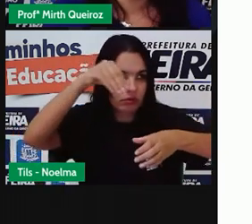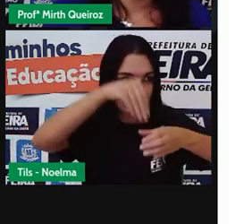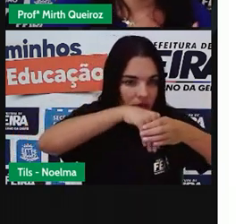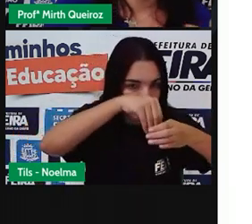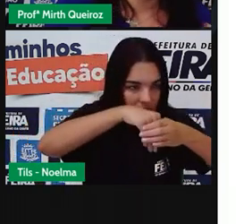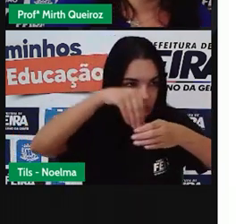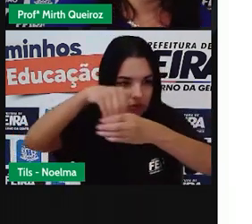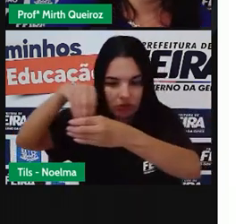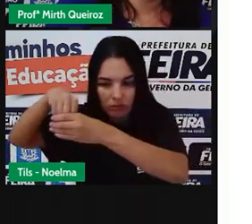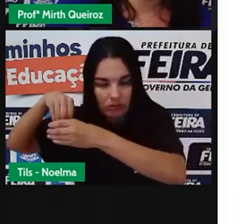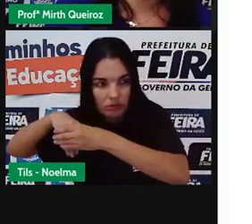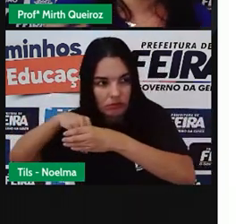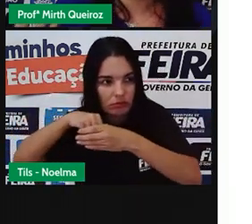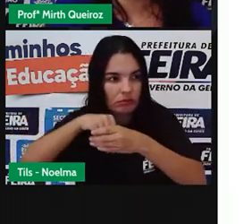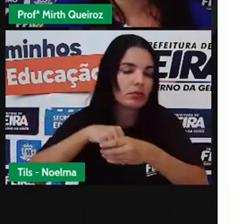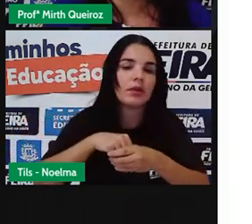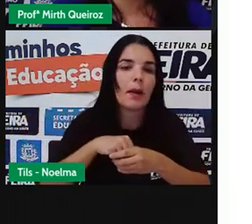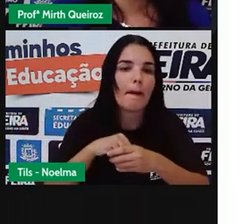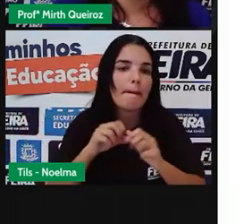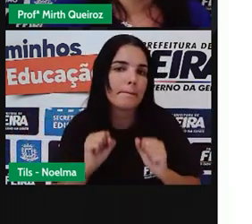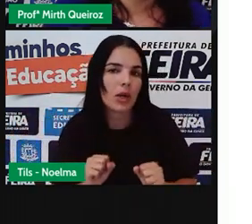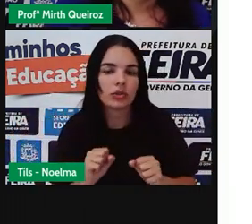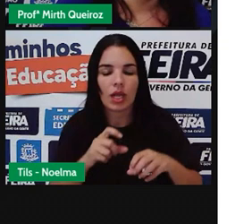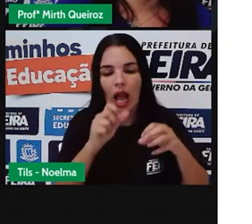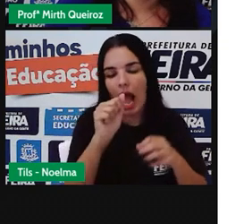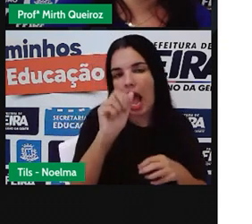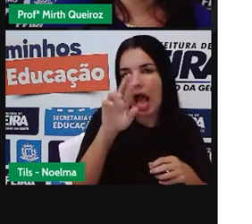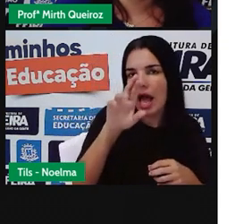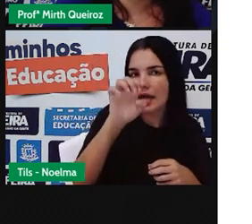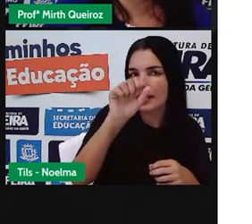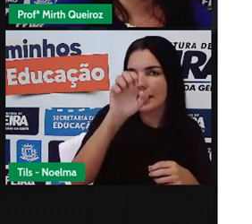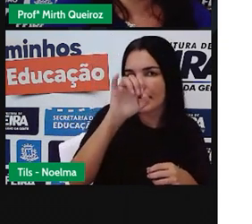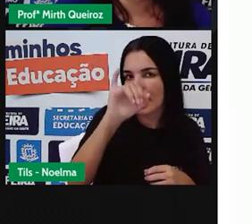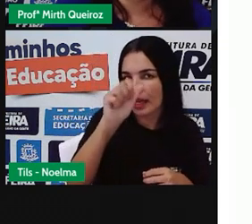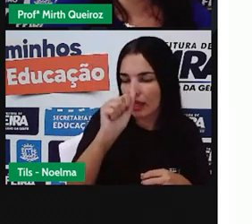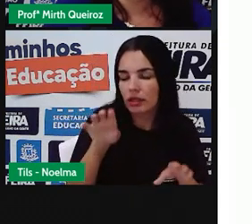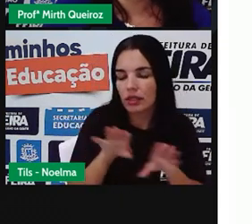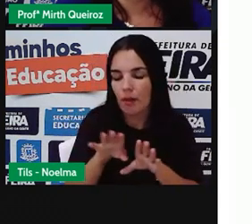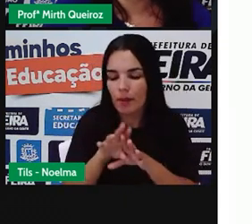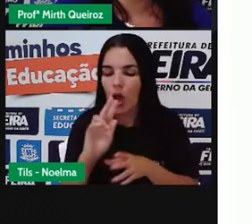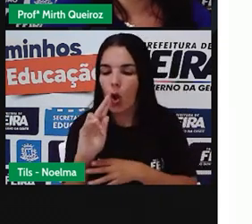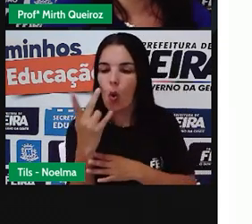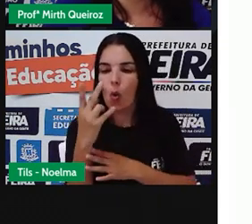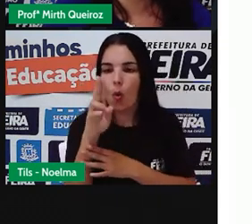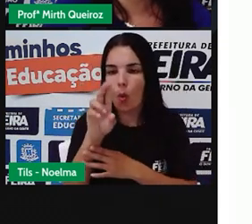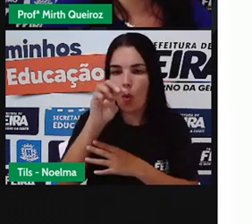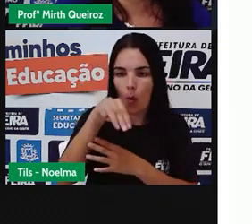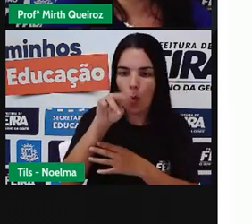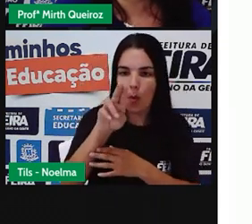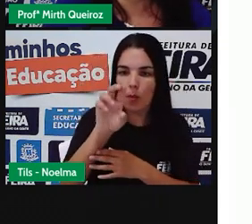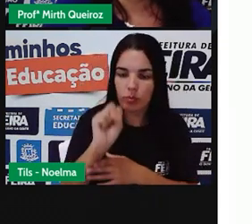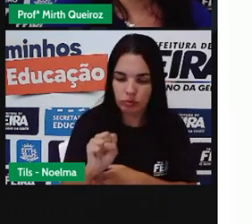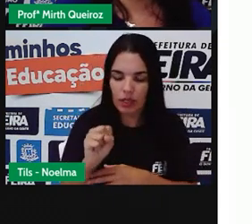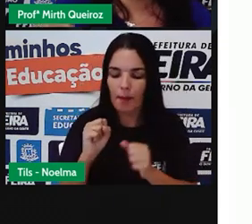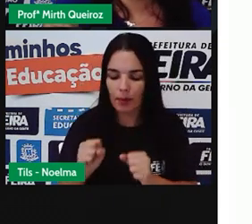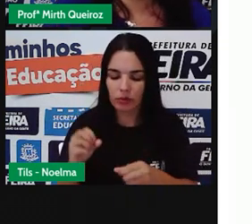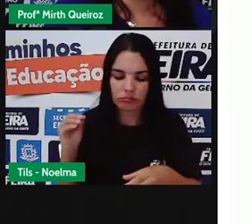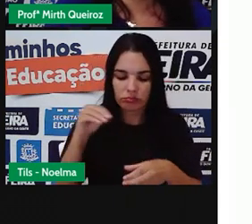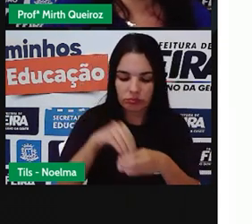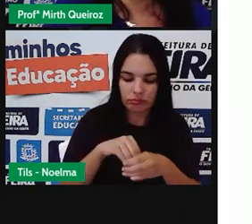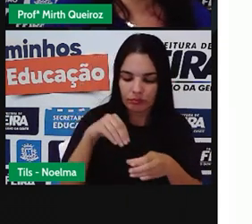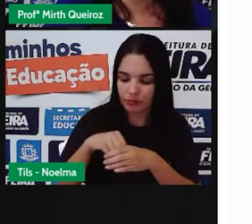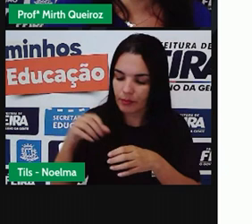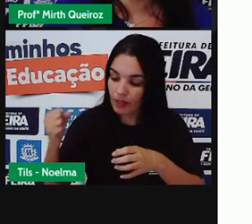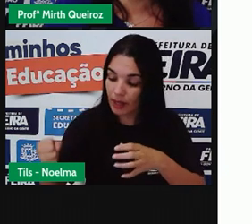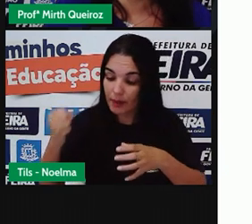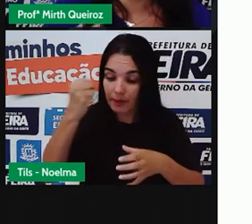a terra. Pode ser o solo umífero, pode ser o arenoso. Vocês vão pegar um pouquinho, colocar dentro ali de um recipiente. E colocar